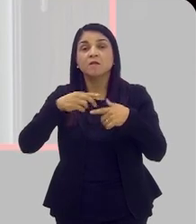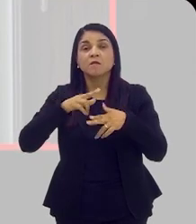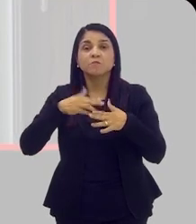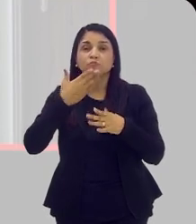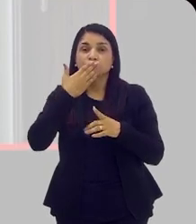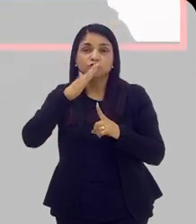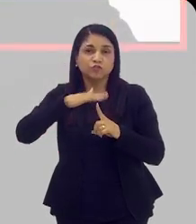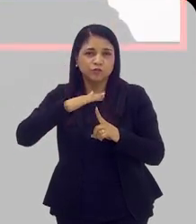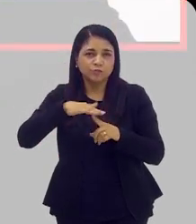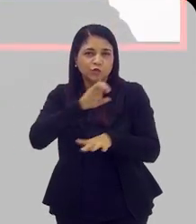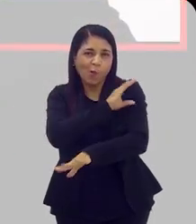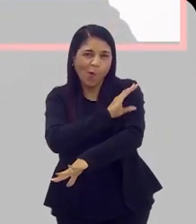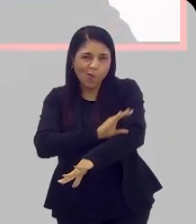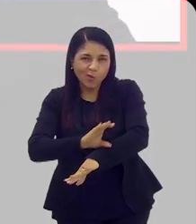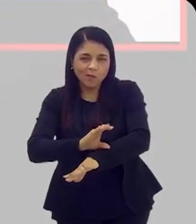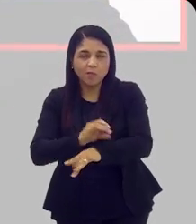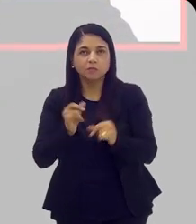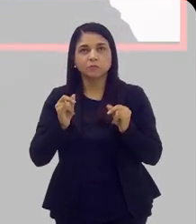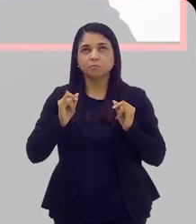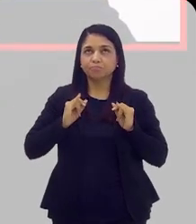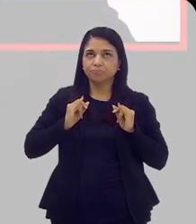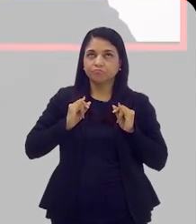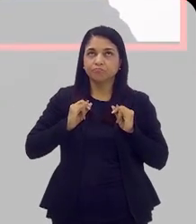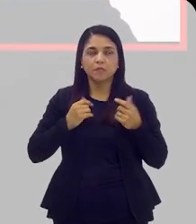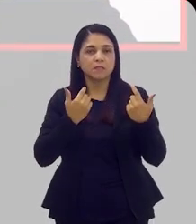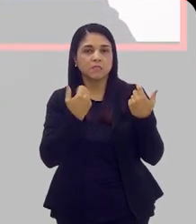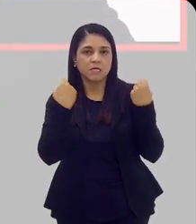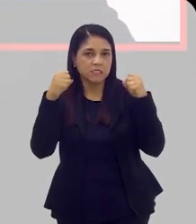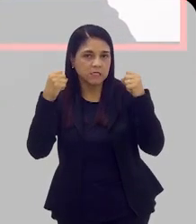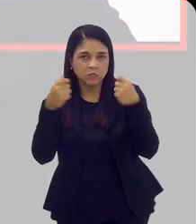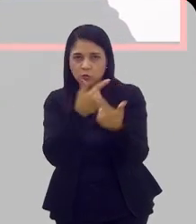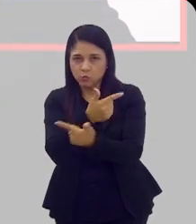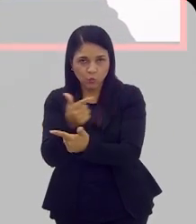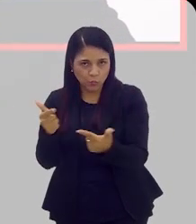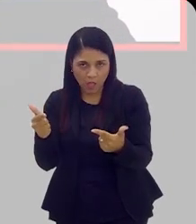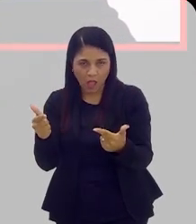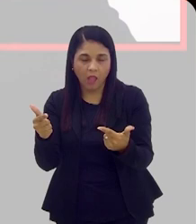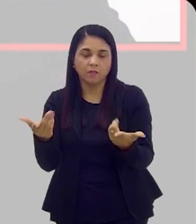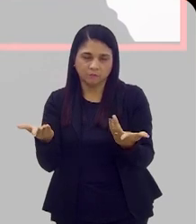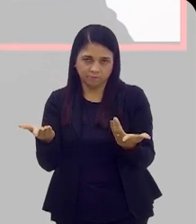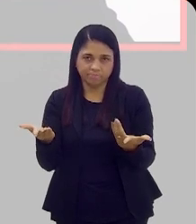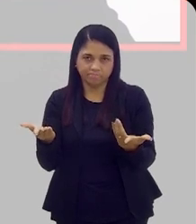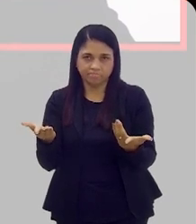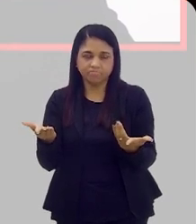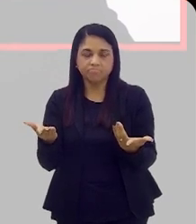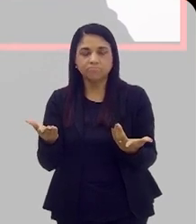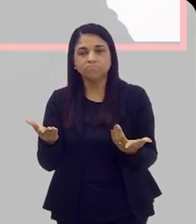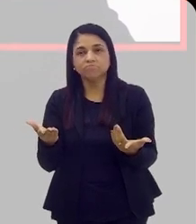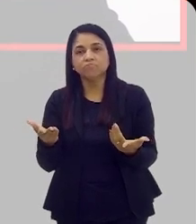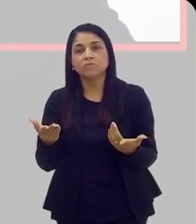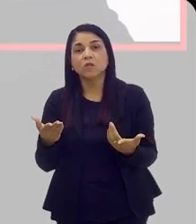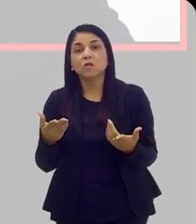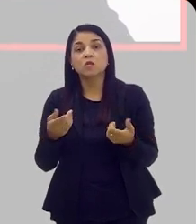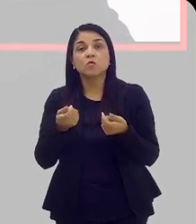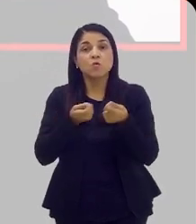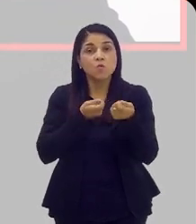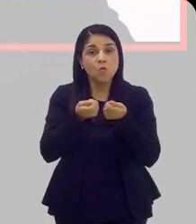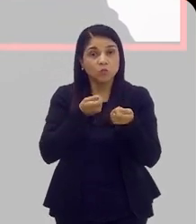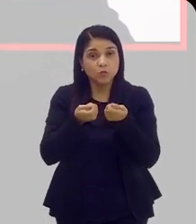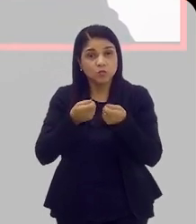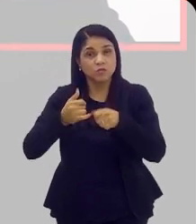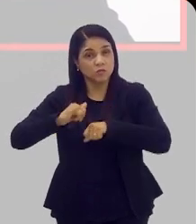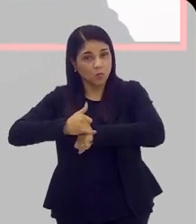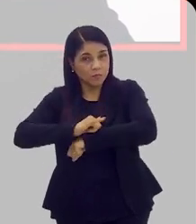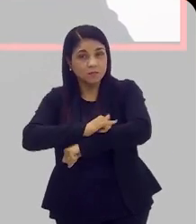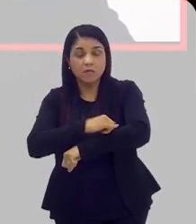tipo de comportamento, de hábito na vida. A prática do exercício físico e o controle